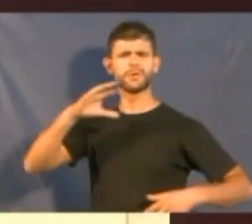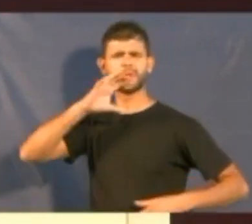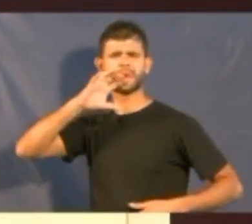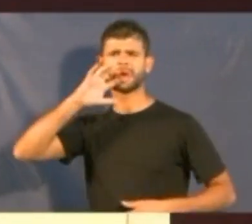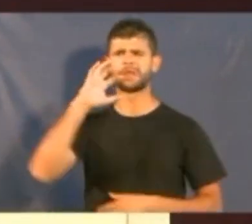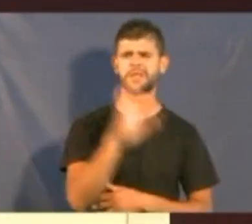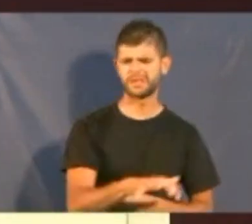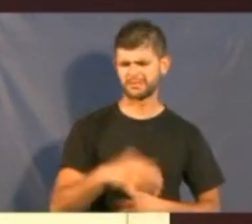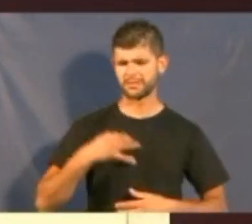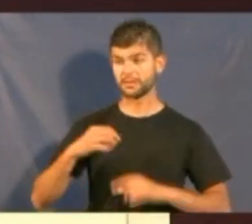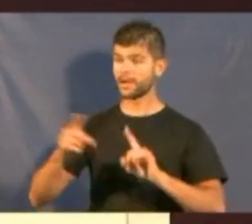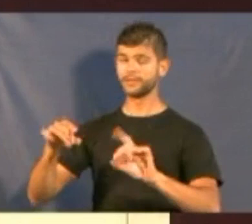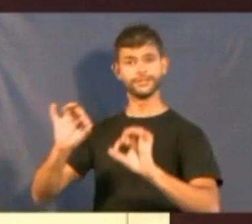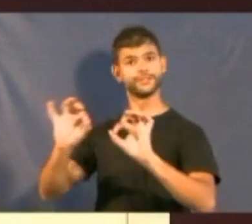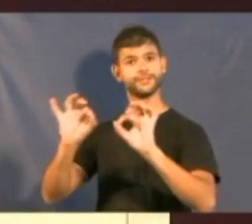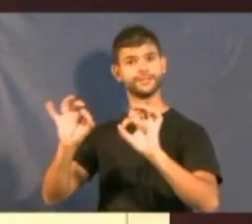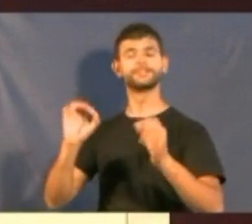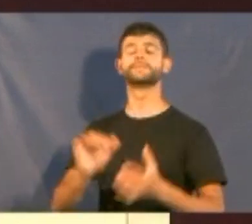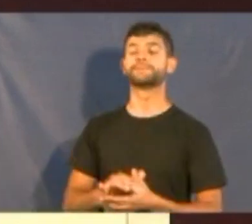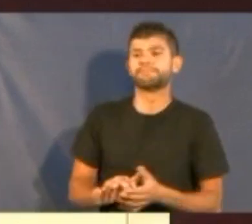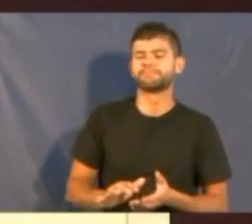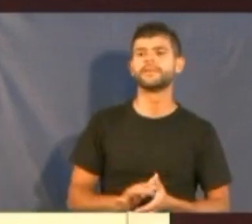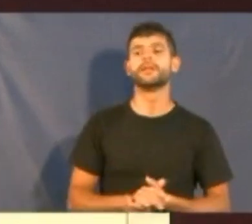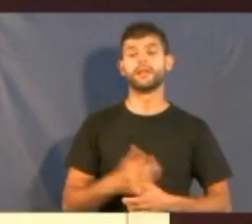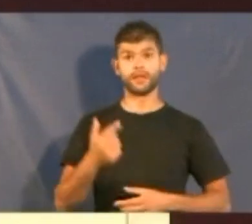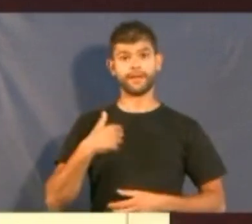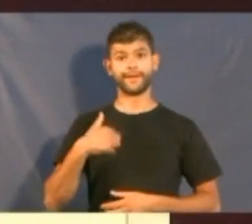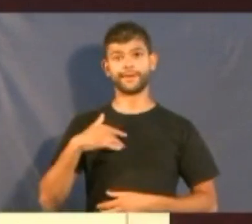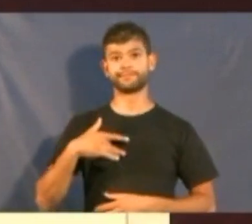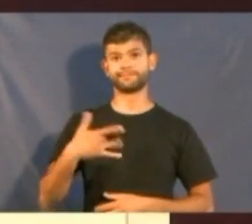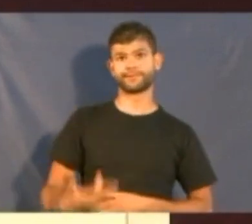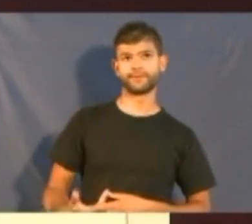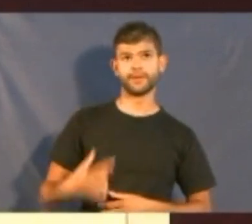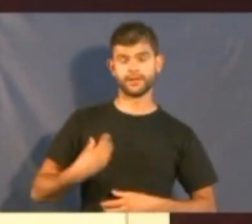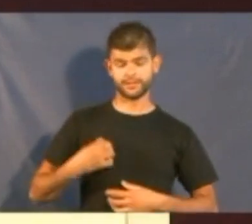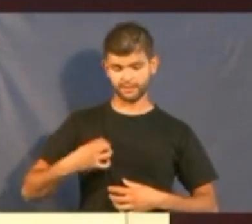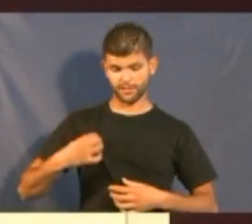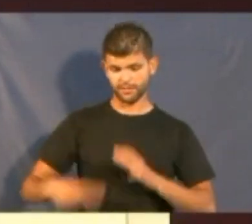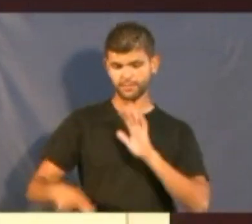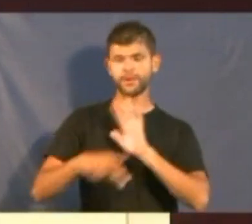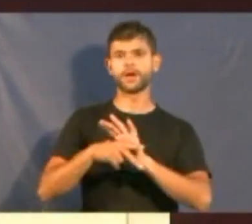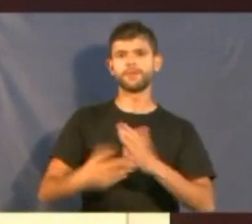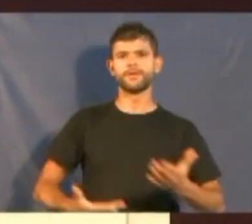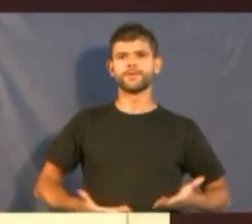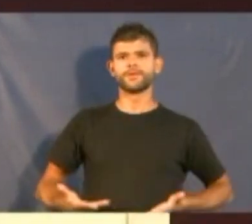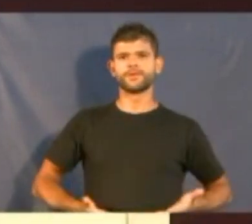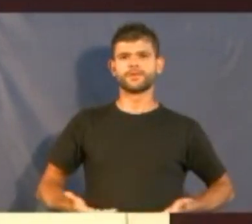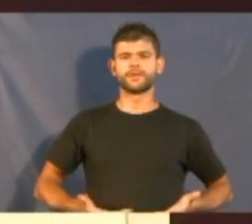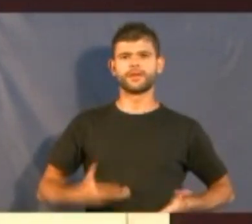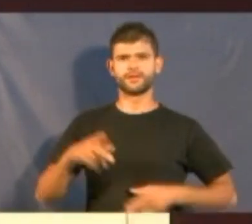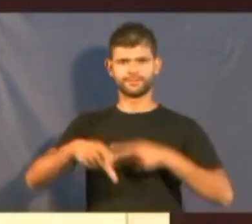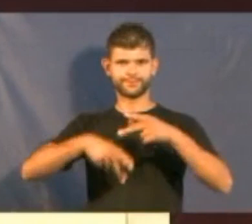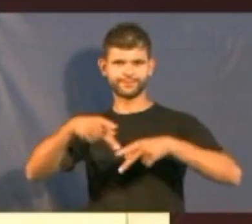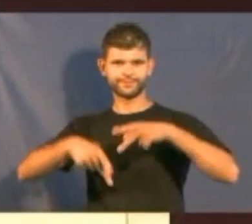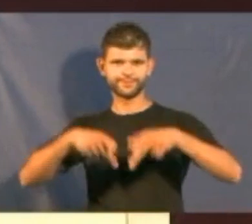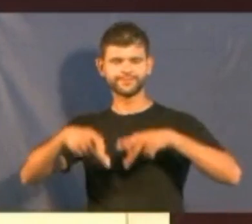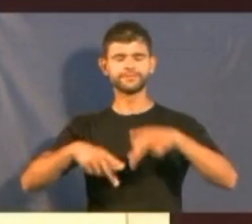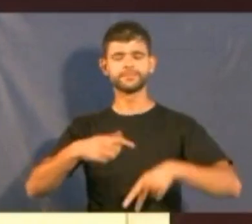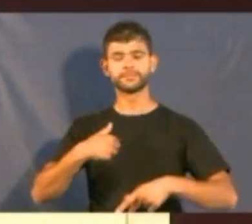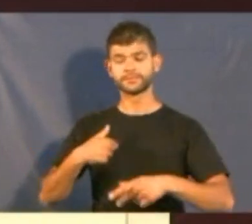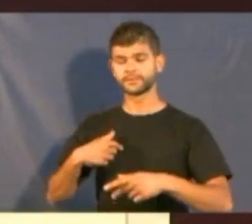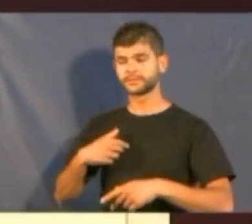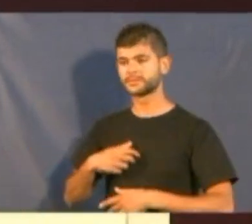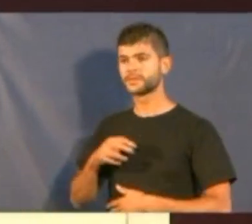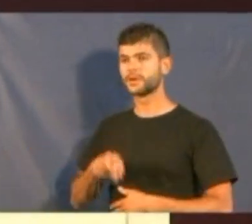elegantérrimo. E eu, coitadinho, estava com a roupa de funcionário público. Entrei direito e desfazer